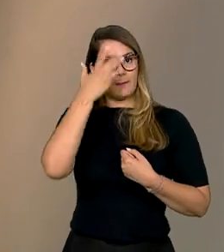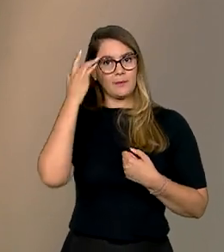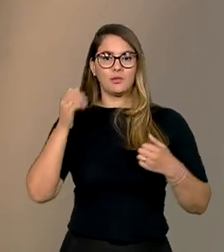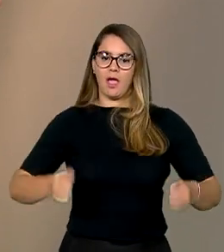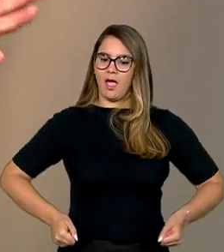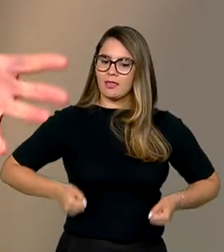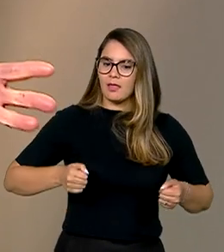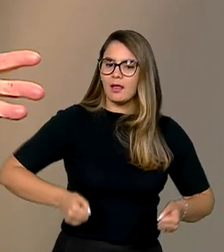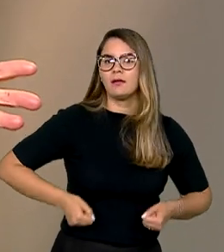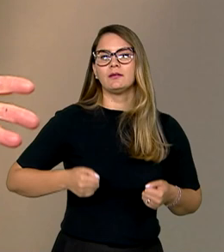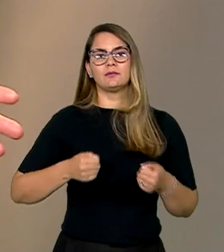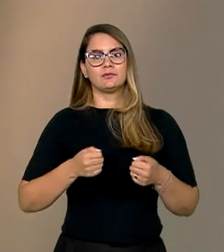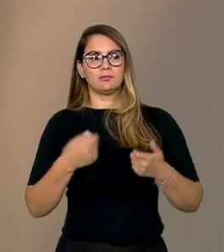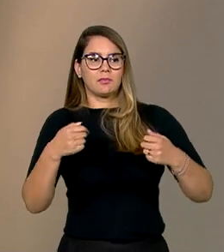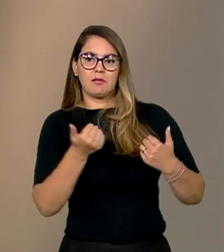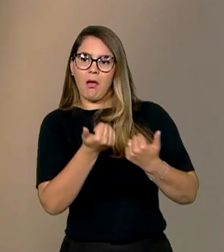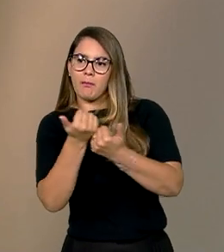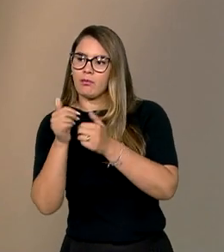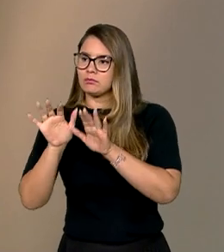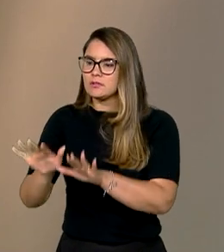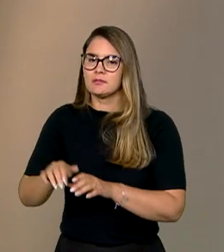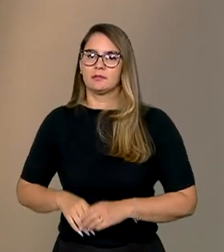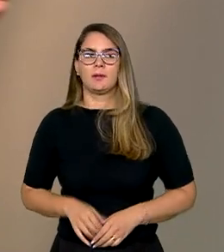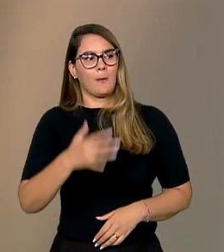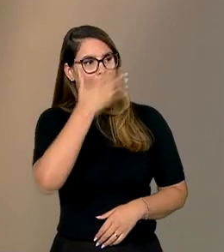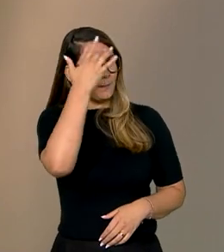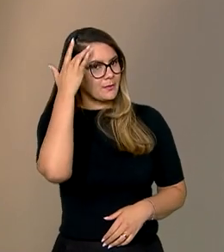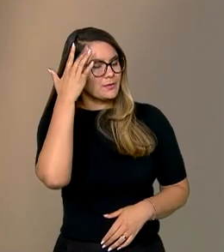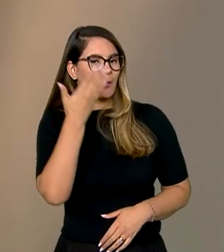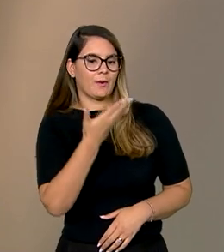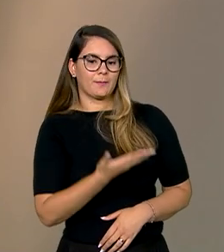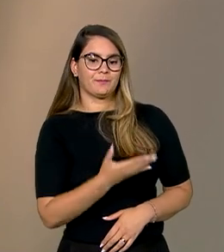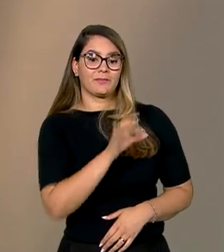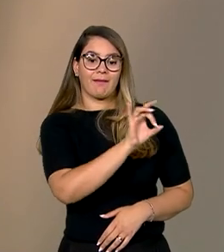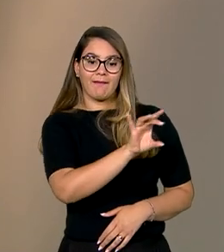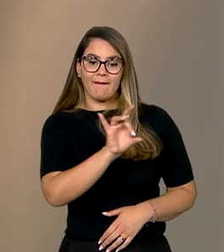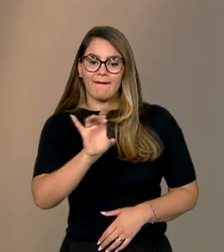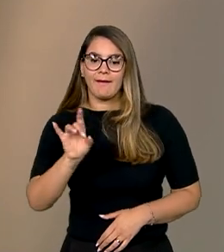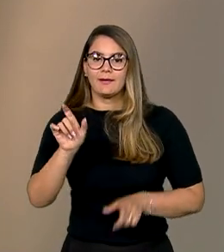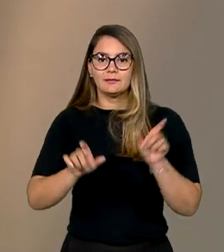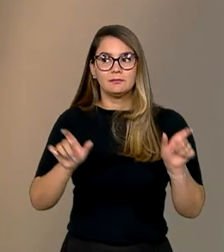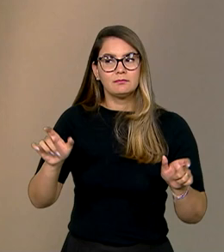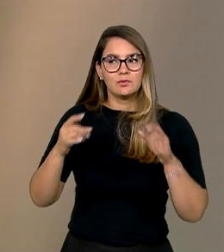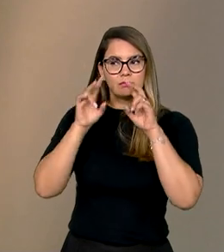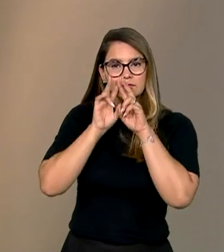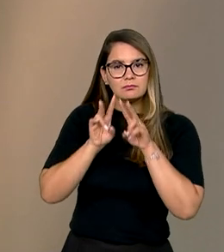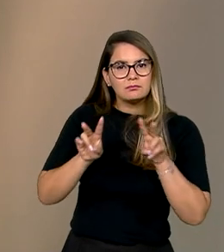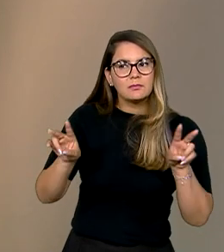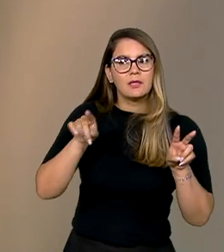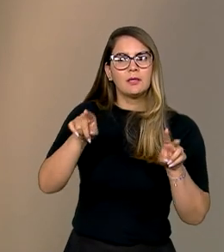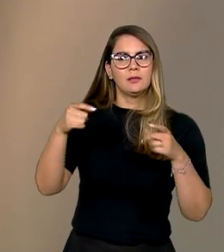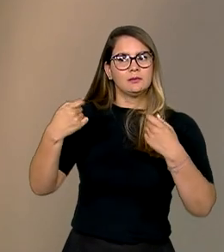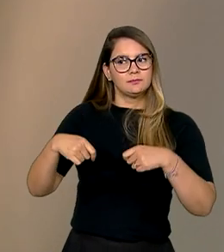cadeirante vai requerer um tipo de suporte, uma pessoa que, né, cada pessoa vai ser vista naquela